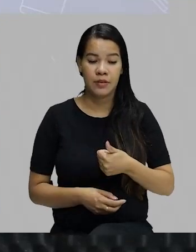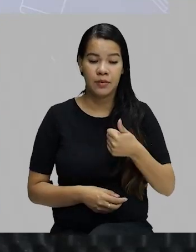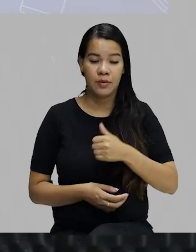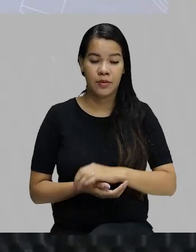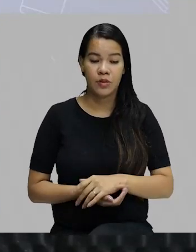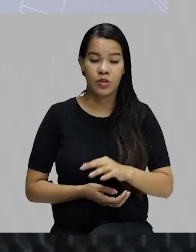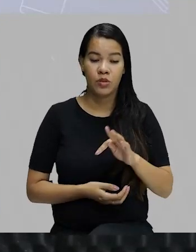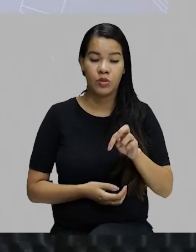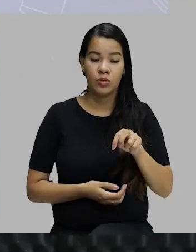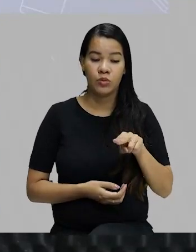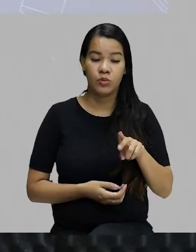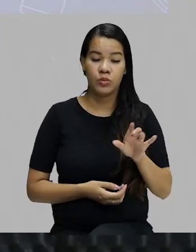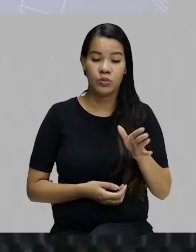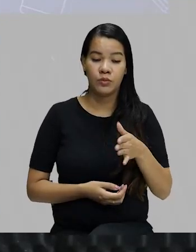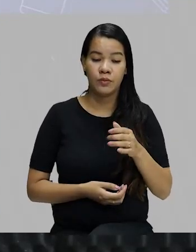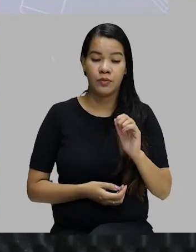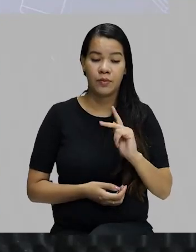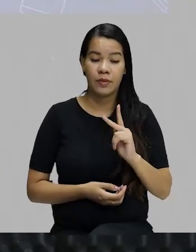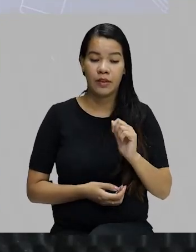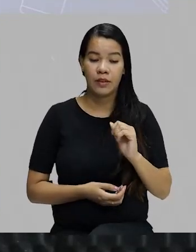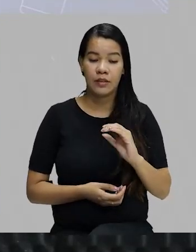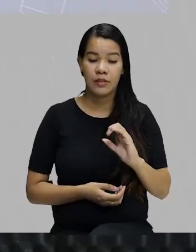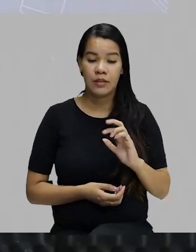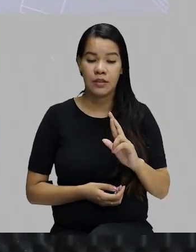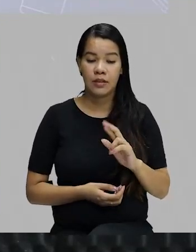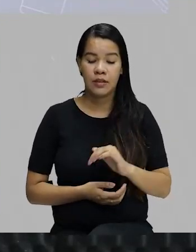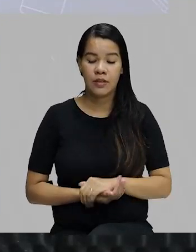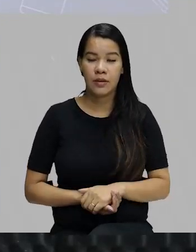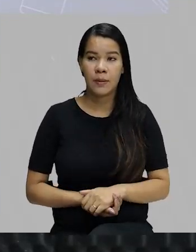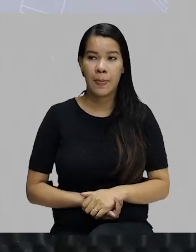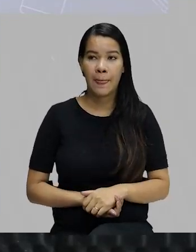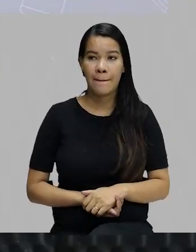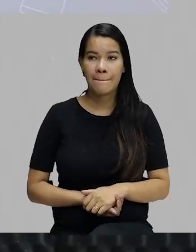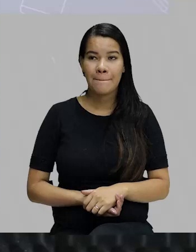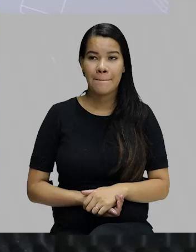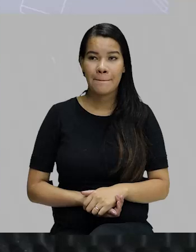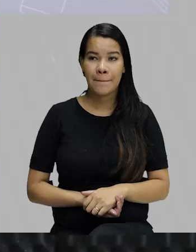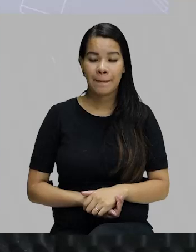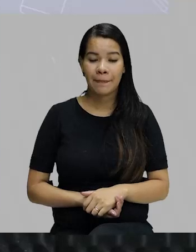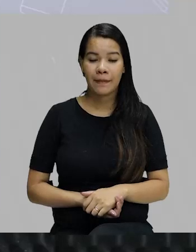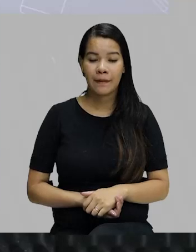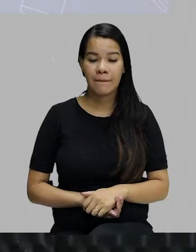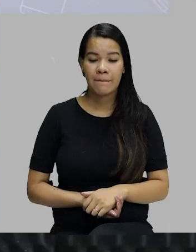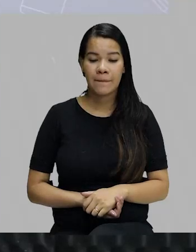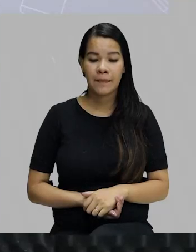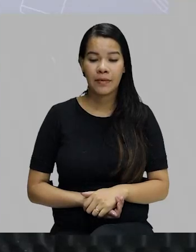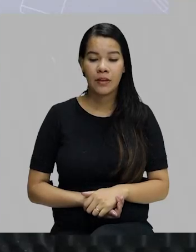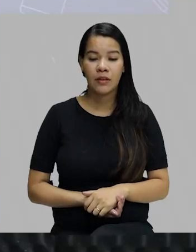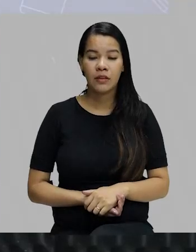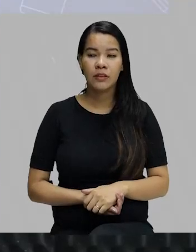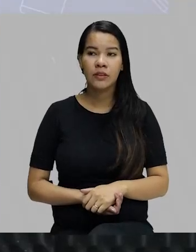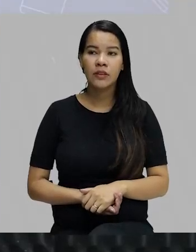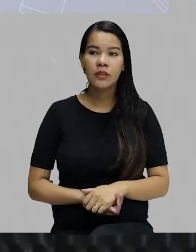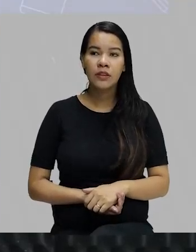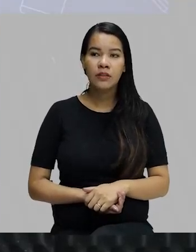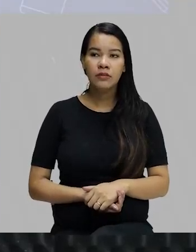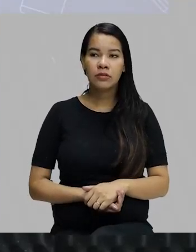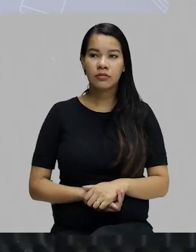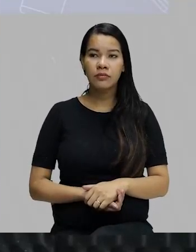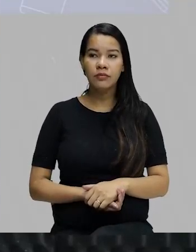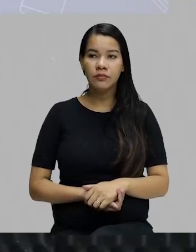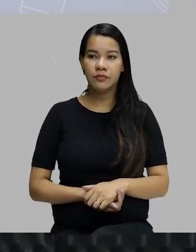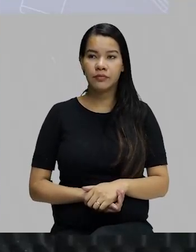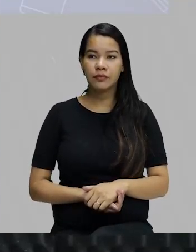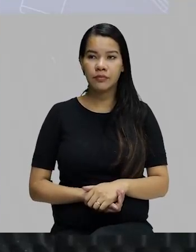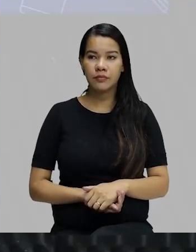primeira, eu tenho tu e a ser. O meu verbo é a ser, meu pronome é tu. E a frase é, lo que te digo sem protestar.